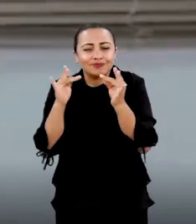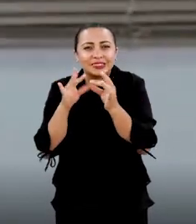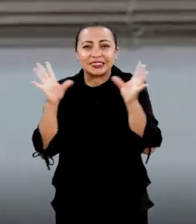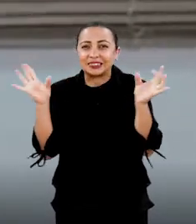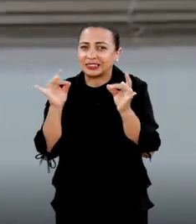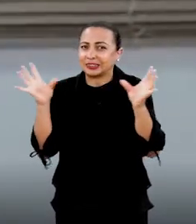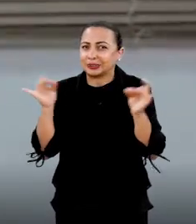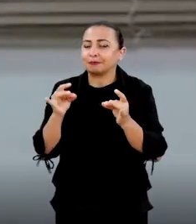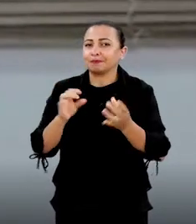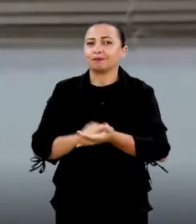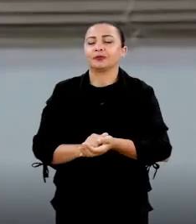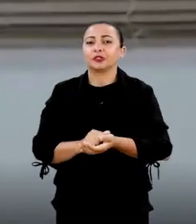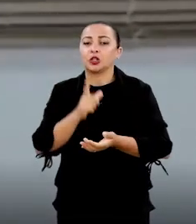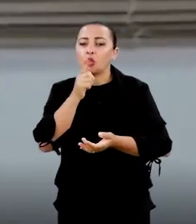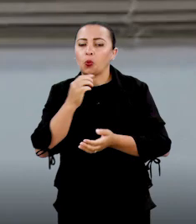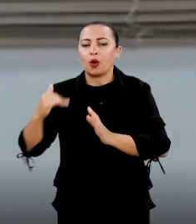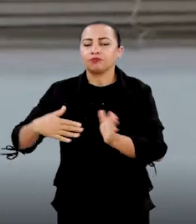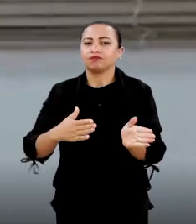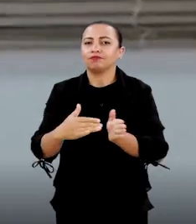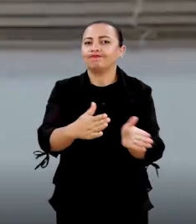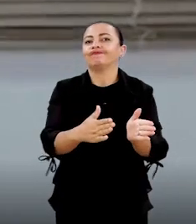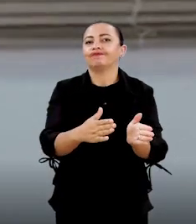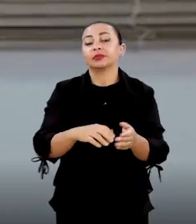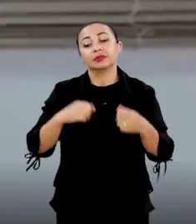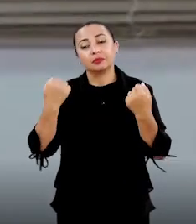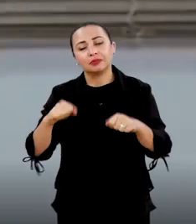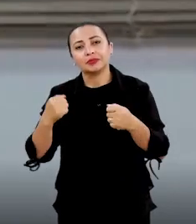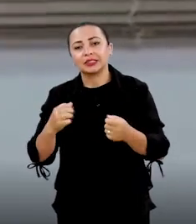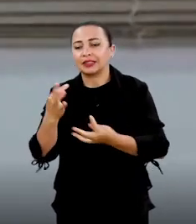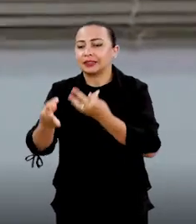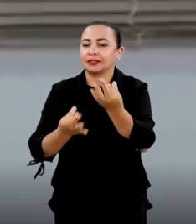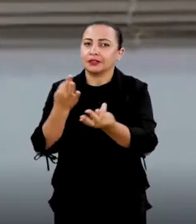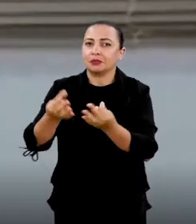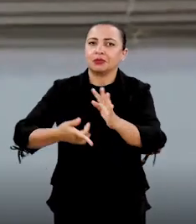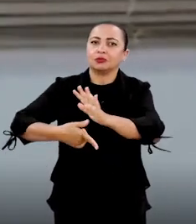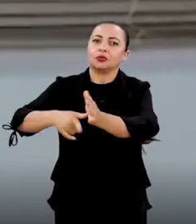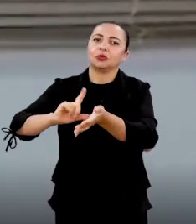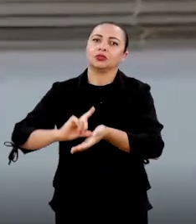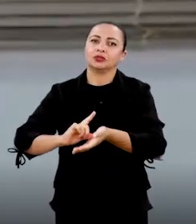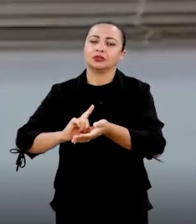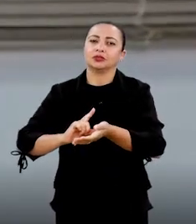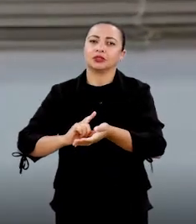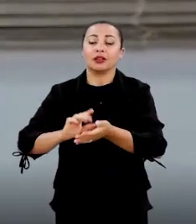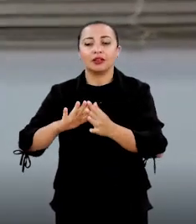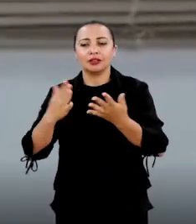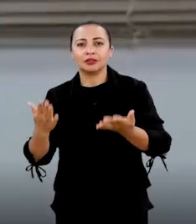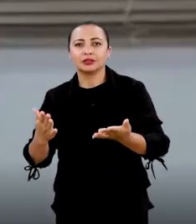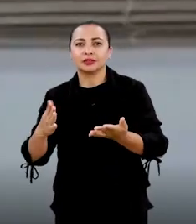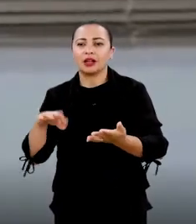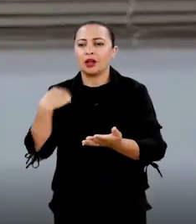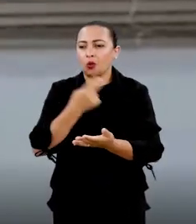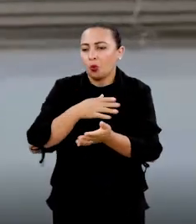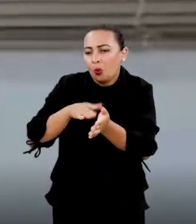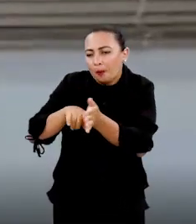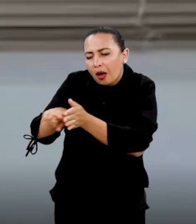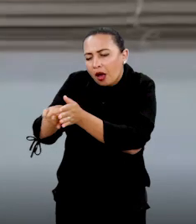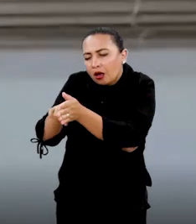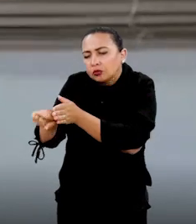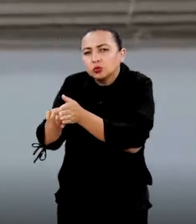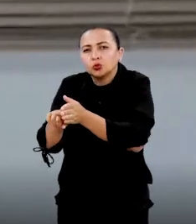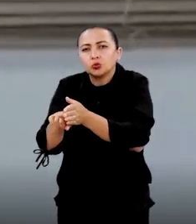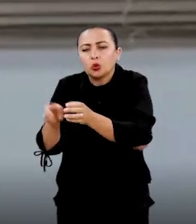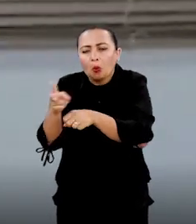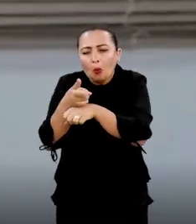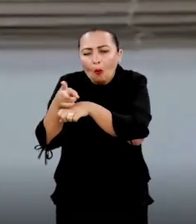os corpos hídricos. Então precisa-se de um tratamento prévio e foi por aí que nossa pesquisa caminhou,